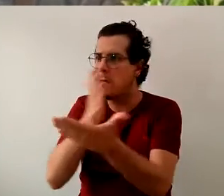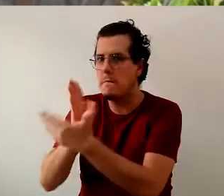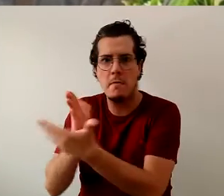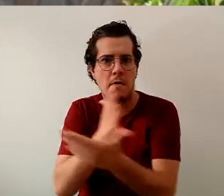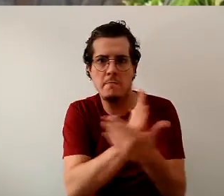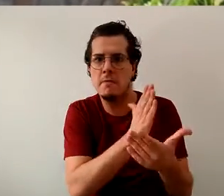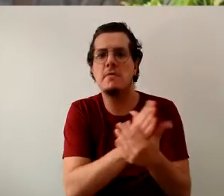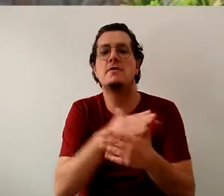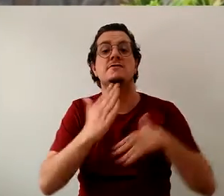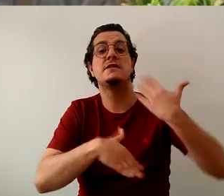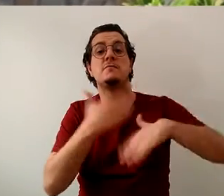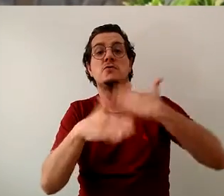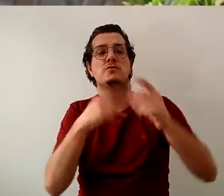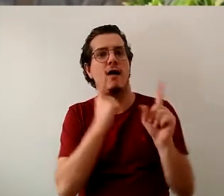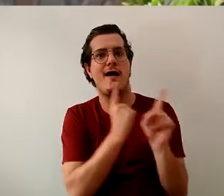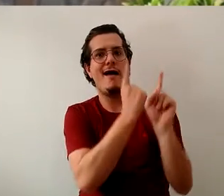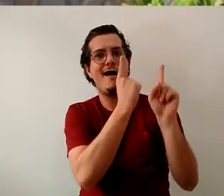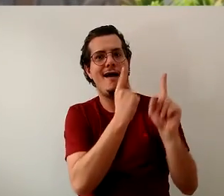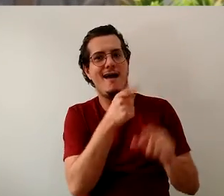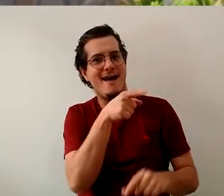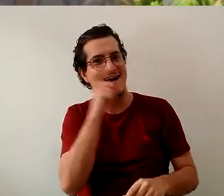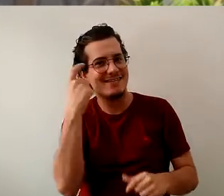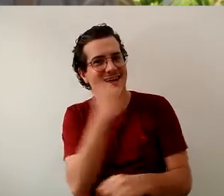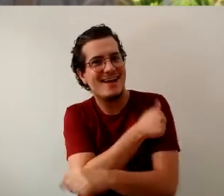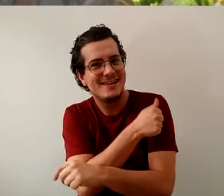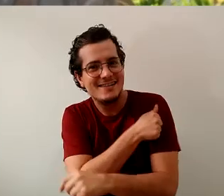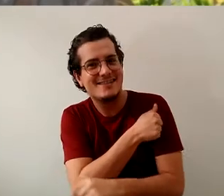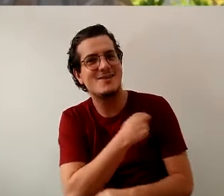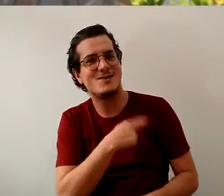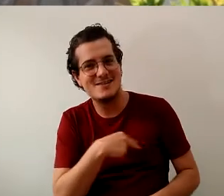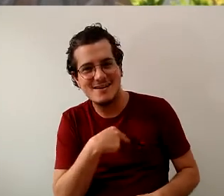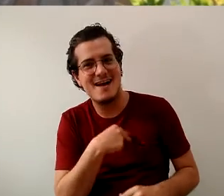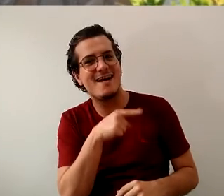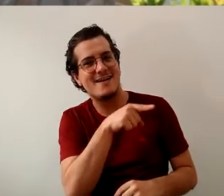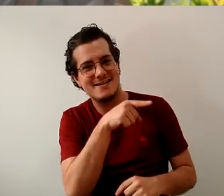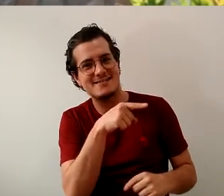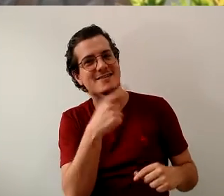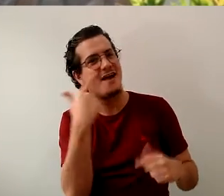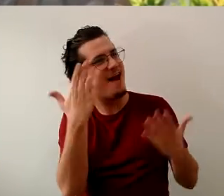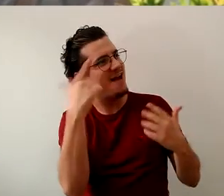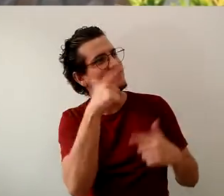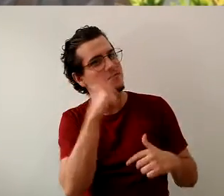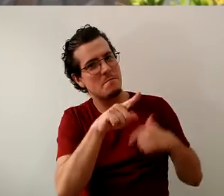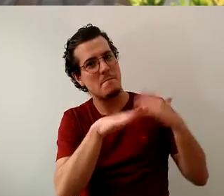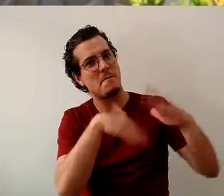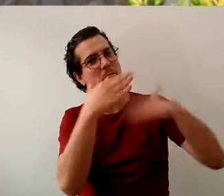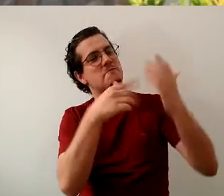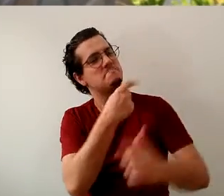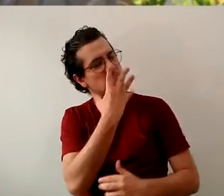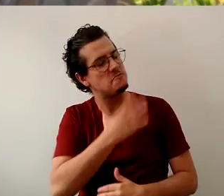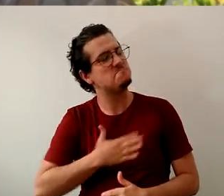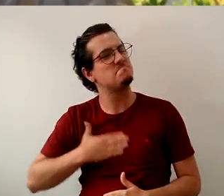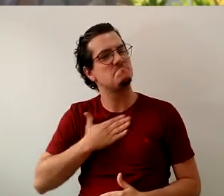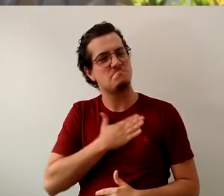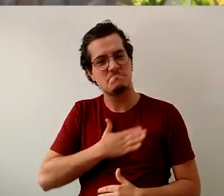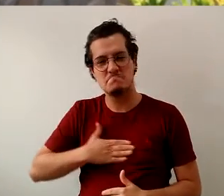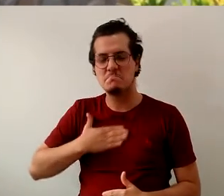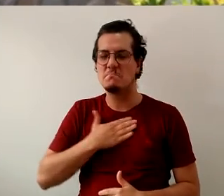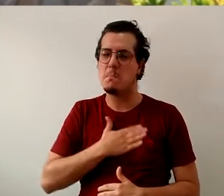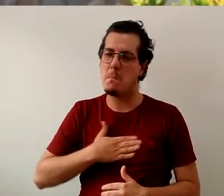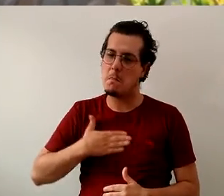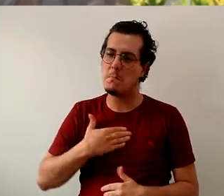-alunos em todos os campos como profissionais e com qualidade. Quanto ao estado de